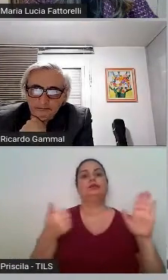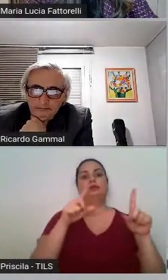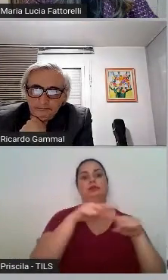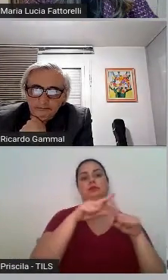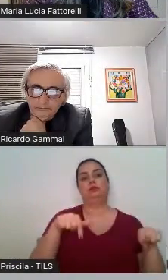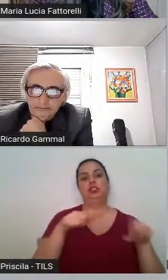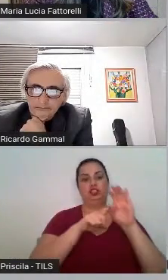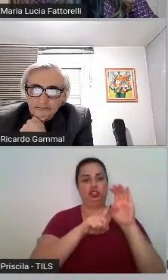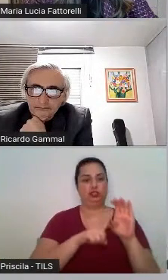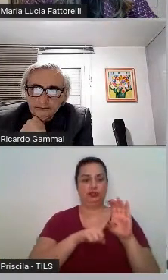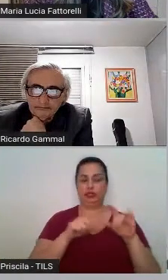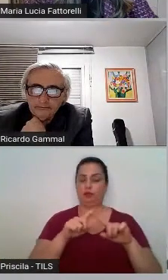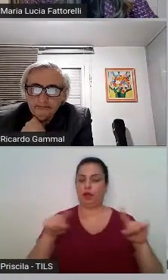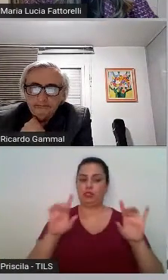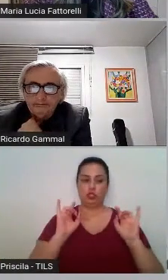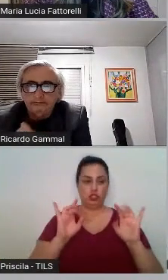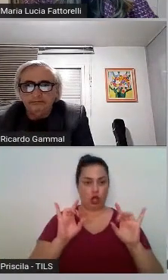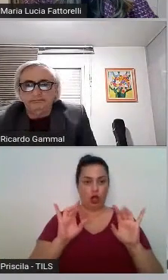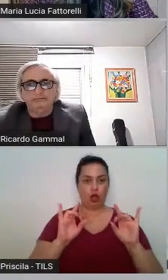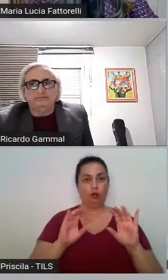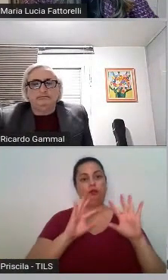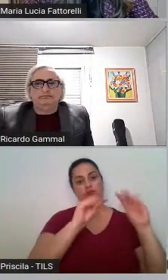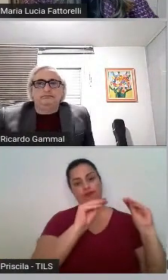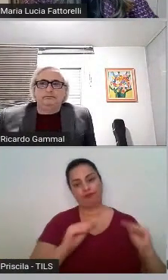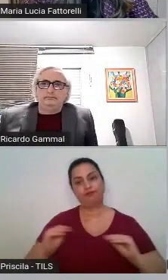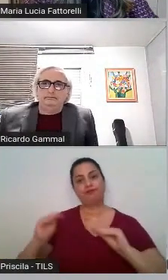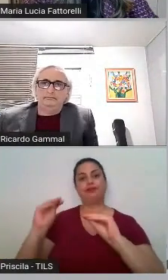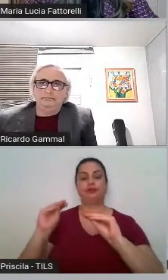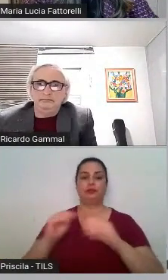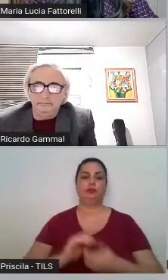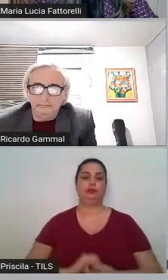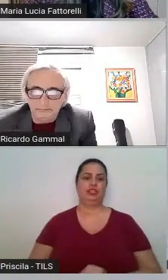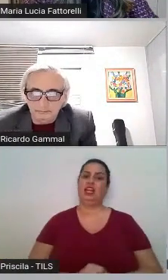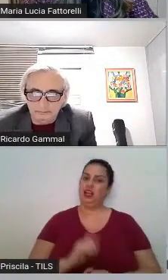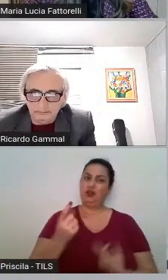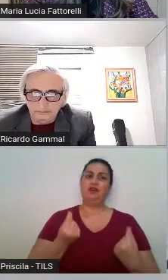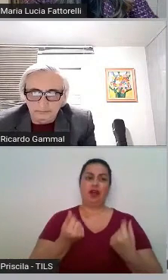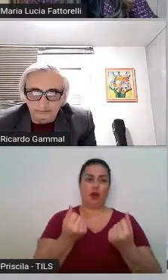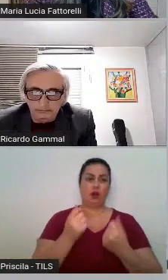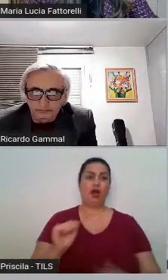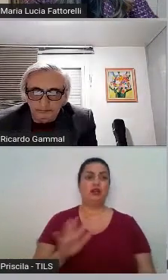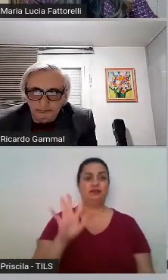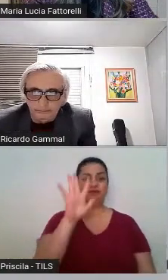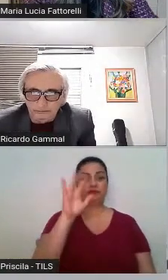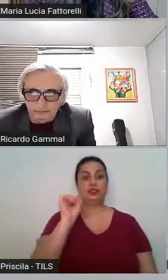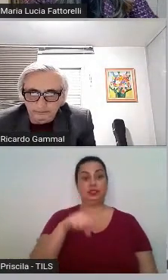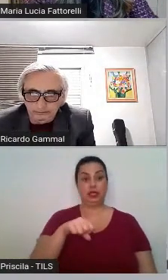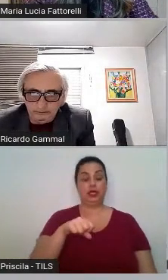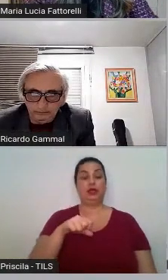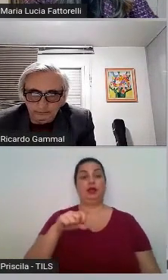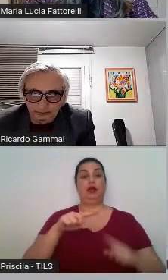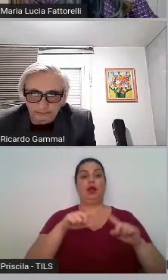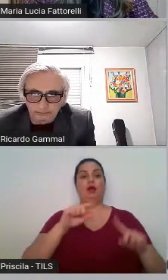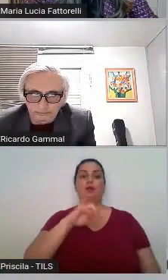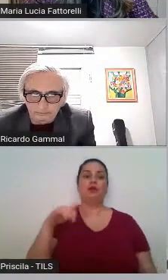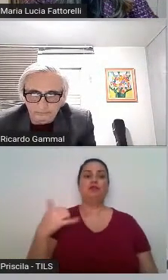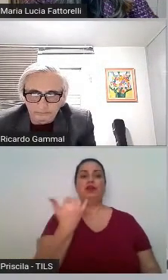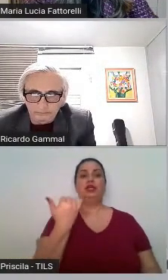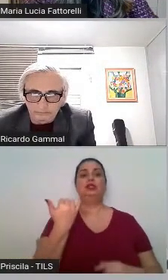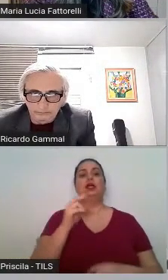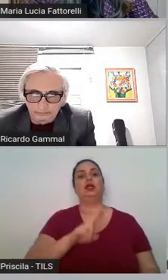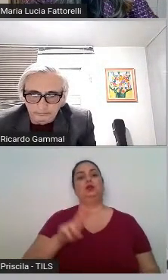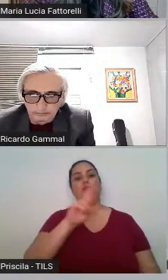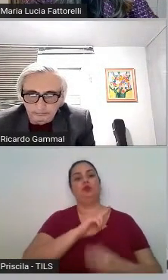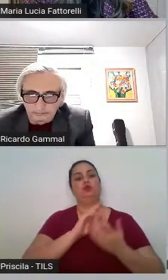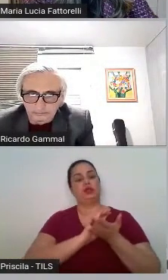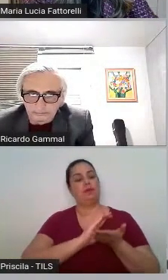dinheiro que é alto e significativo pudesse ser utilizado para a pandemia